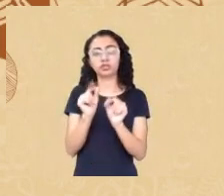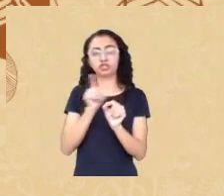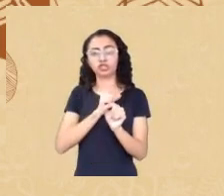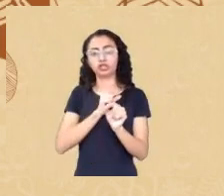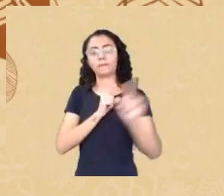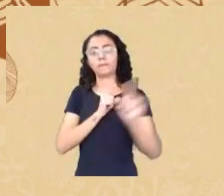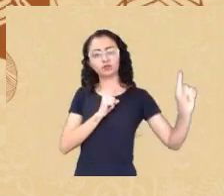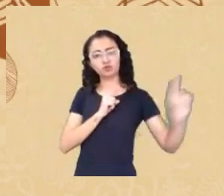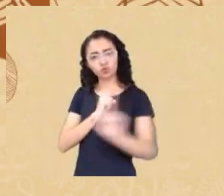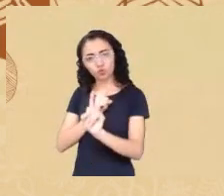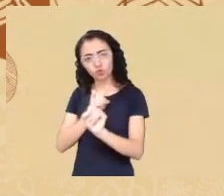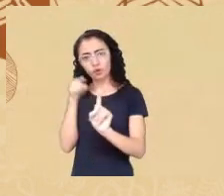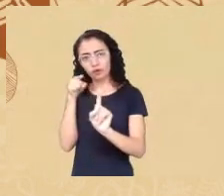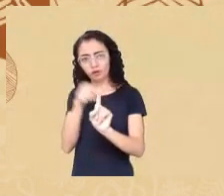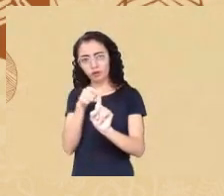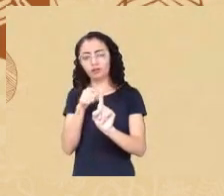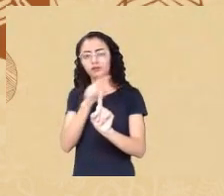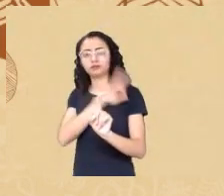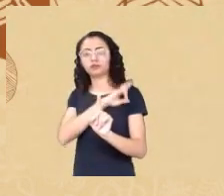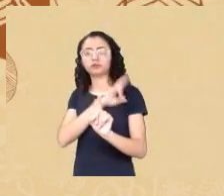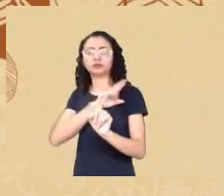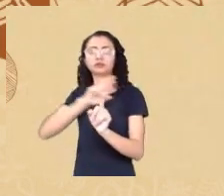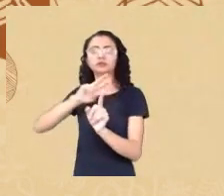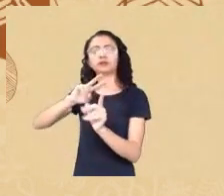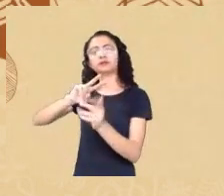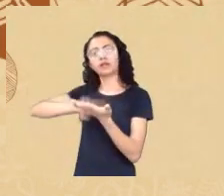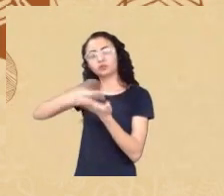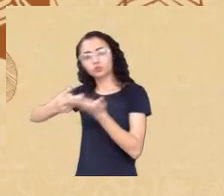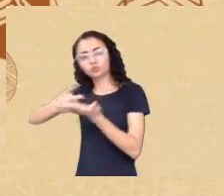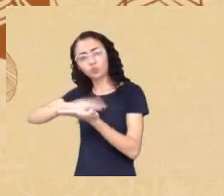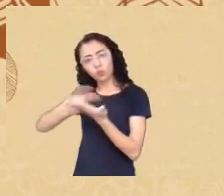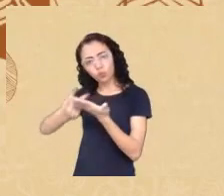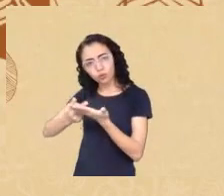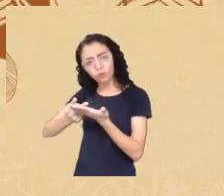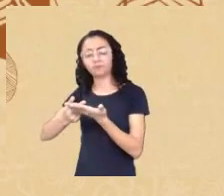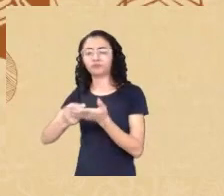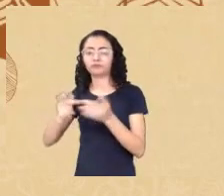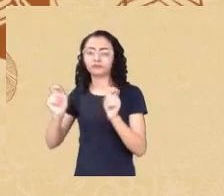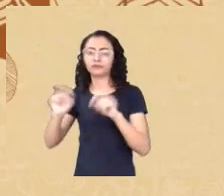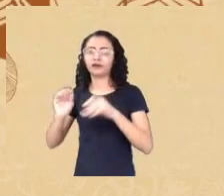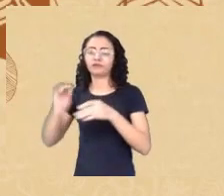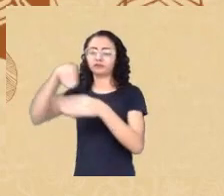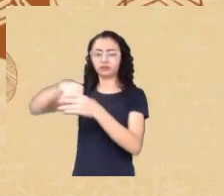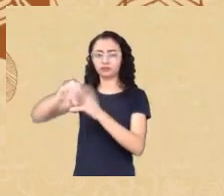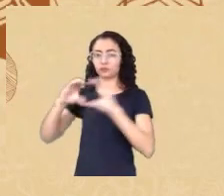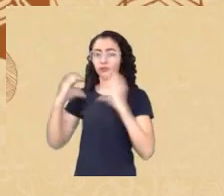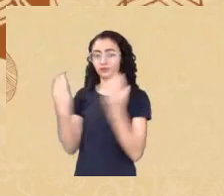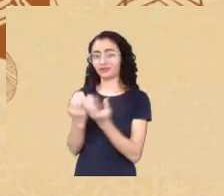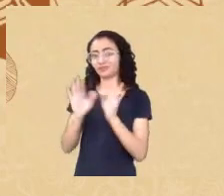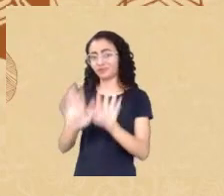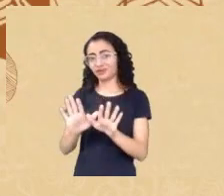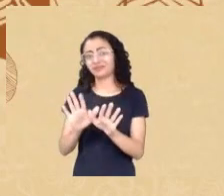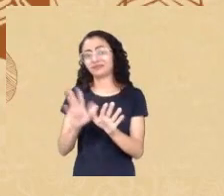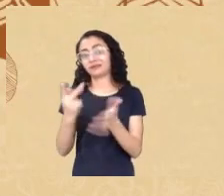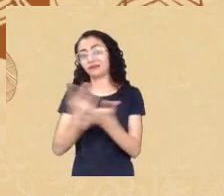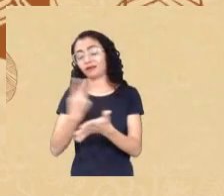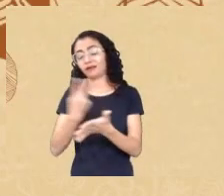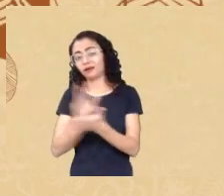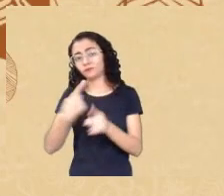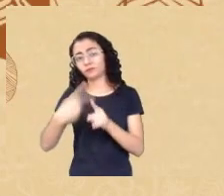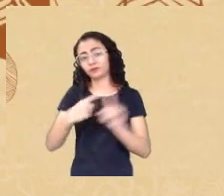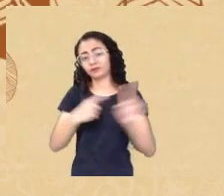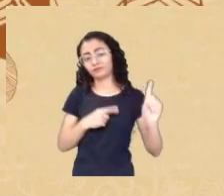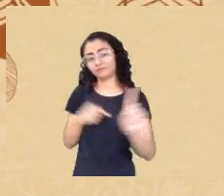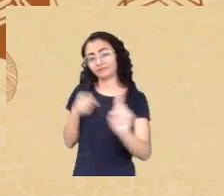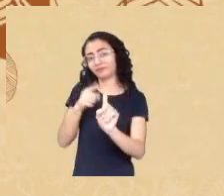que poderia ser alguém da comunidade mas note que olha a falha do processo porque o tradutor pode traduzir de uma forma meio